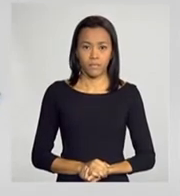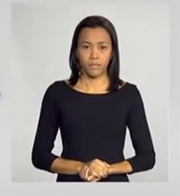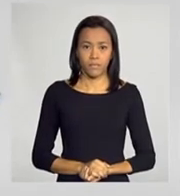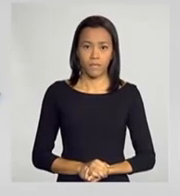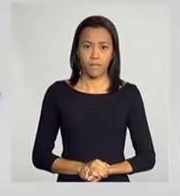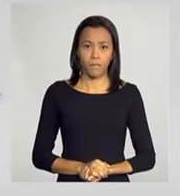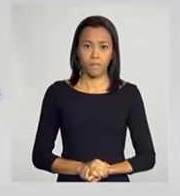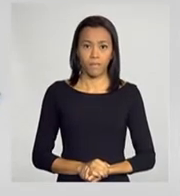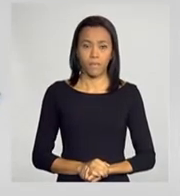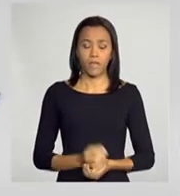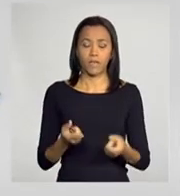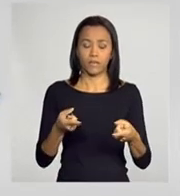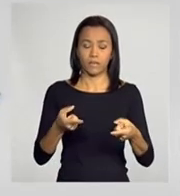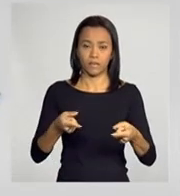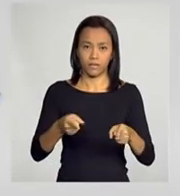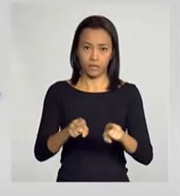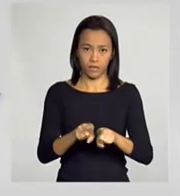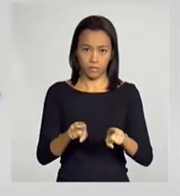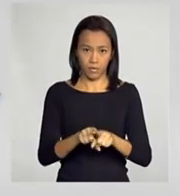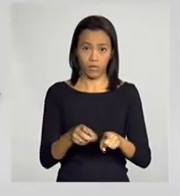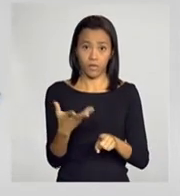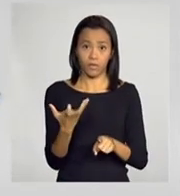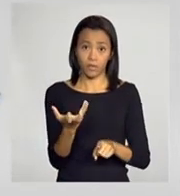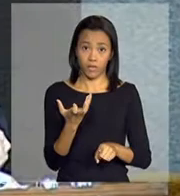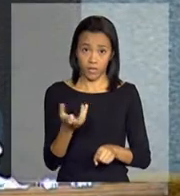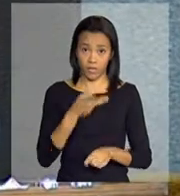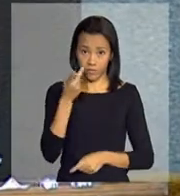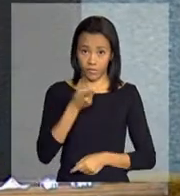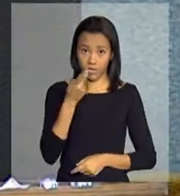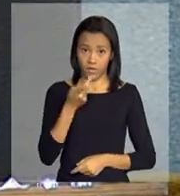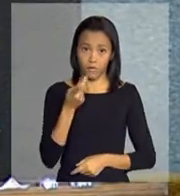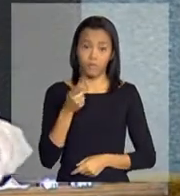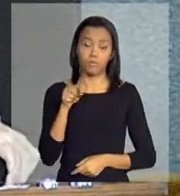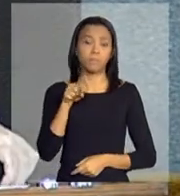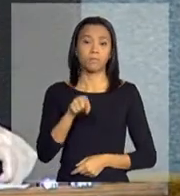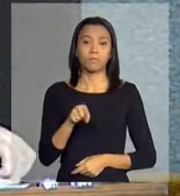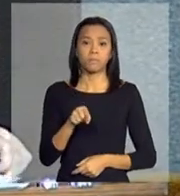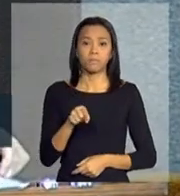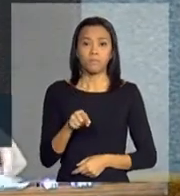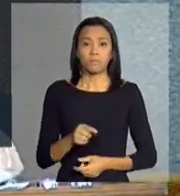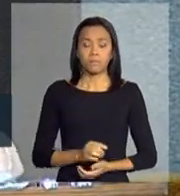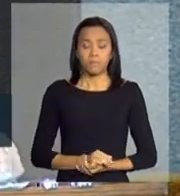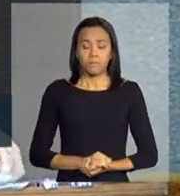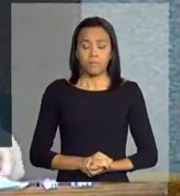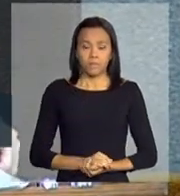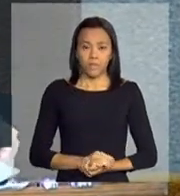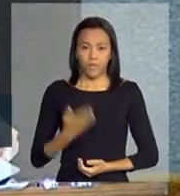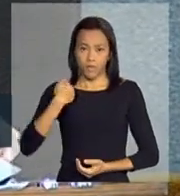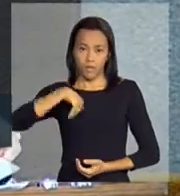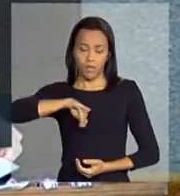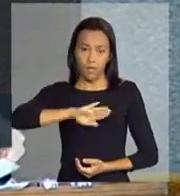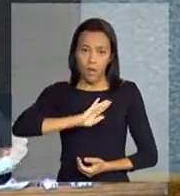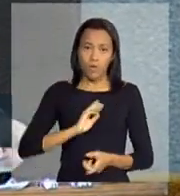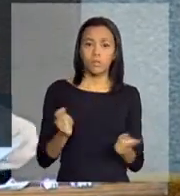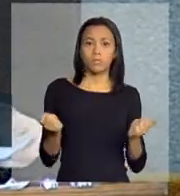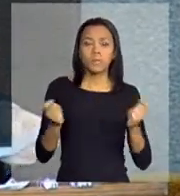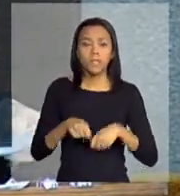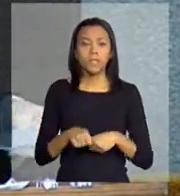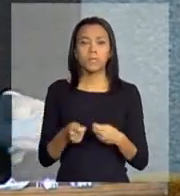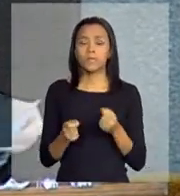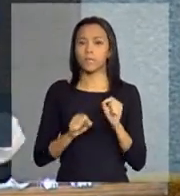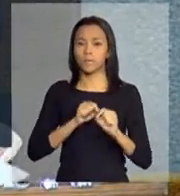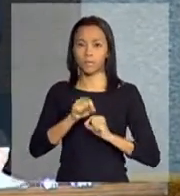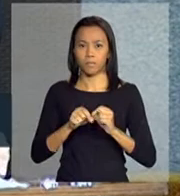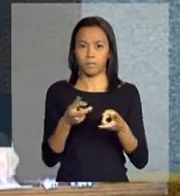Em termos de, eu queria acentuar um pouco isso, que em termos de perspectivas, a gente observa já uma certa